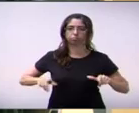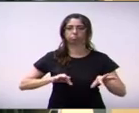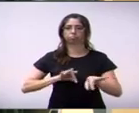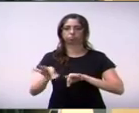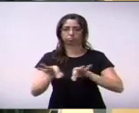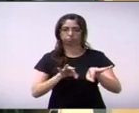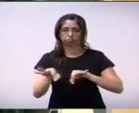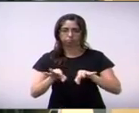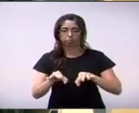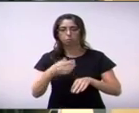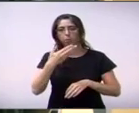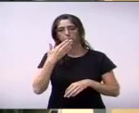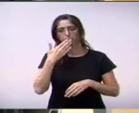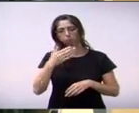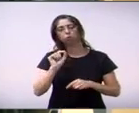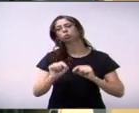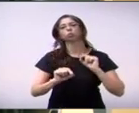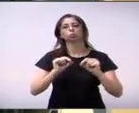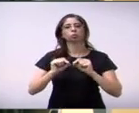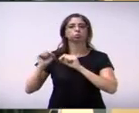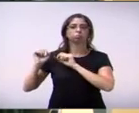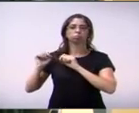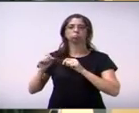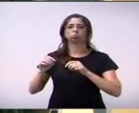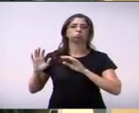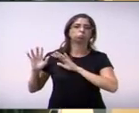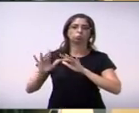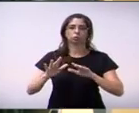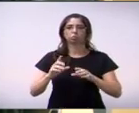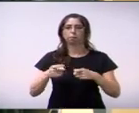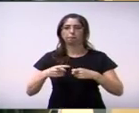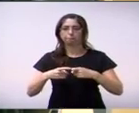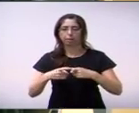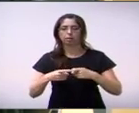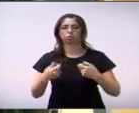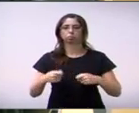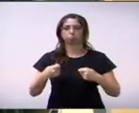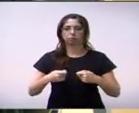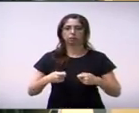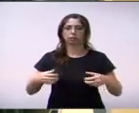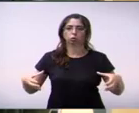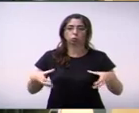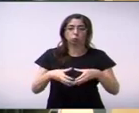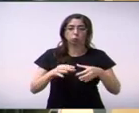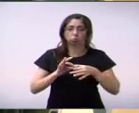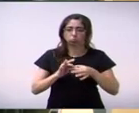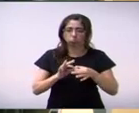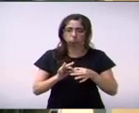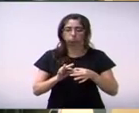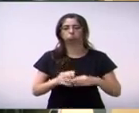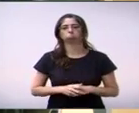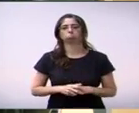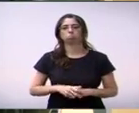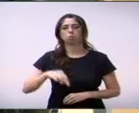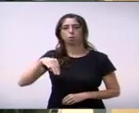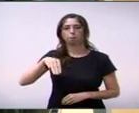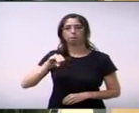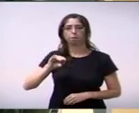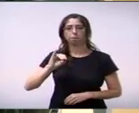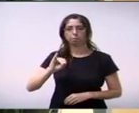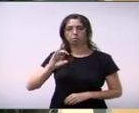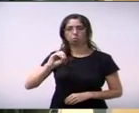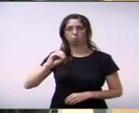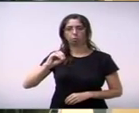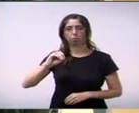mutirão para a questão das cirurgias de mioma, mutirão para as cirurgias de catarata, as inúmeras indicações referentes às doenças